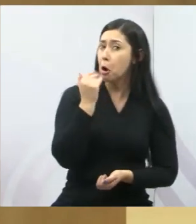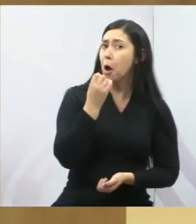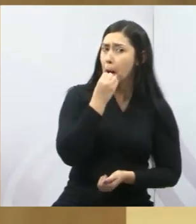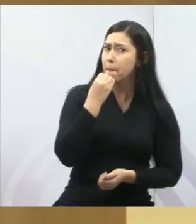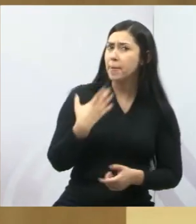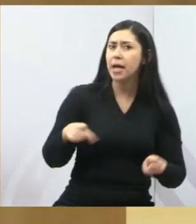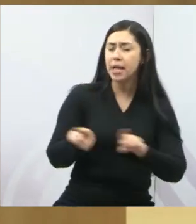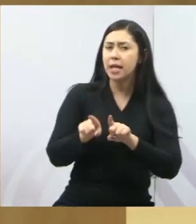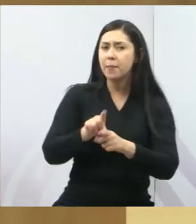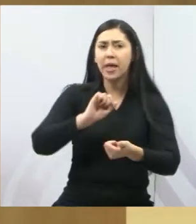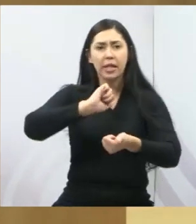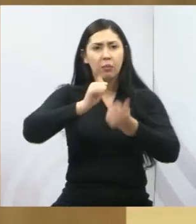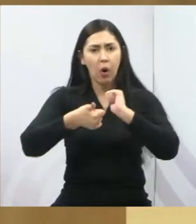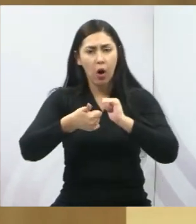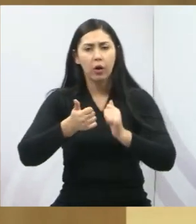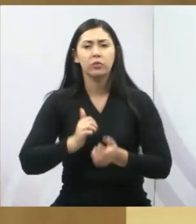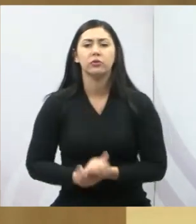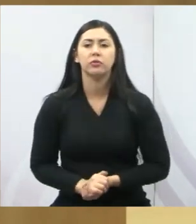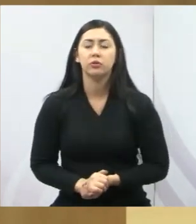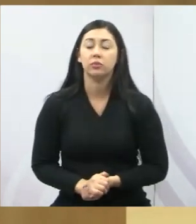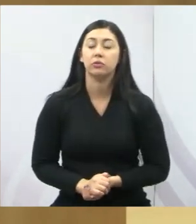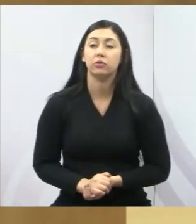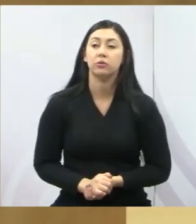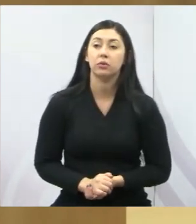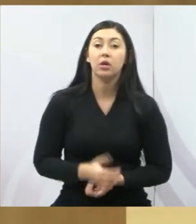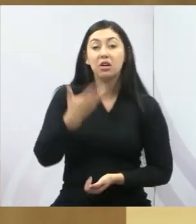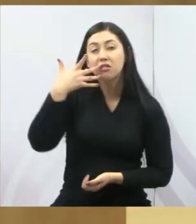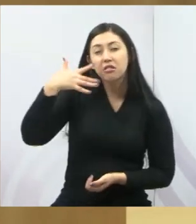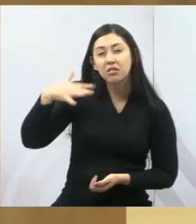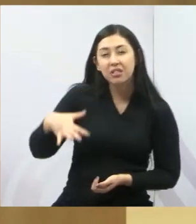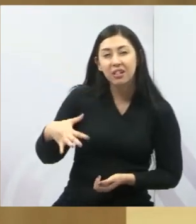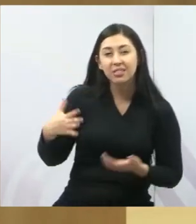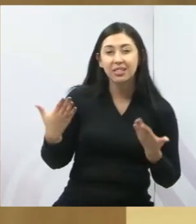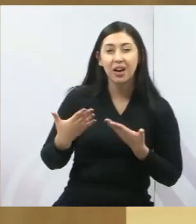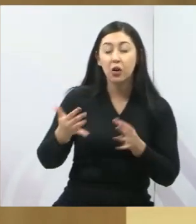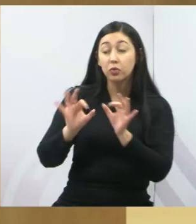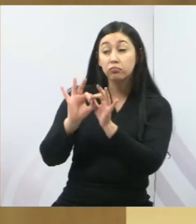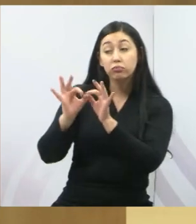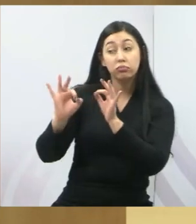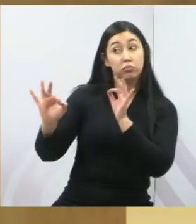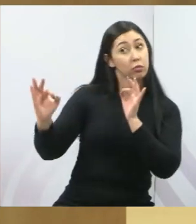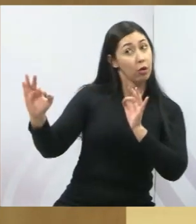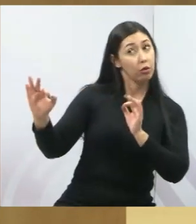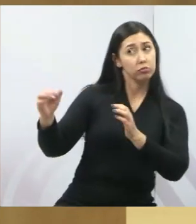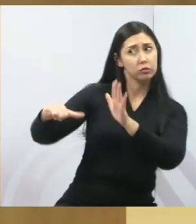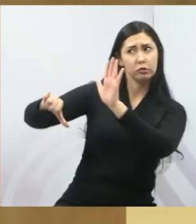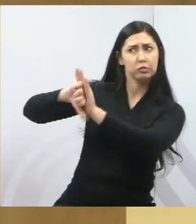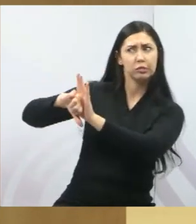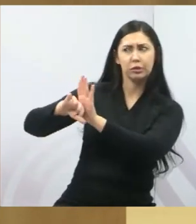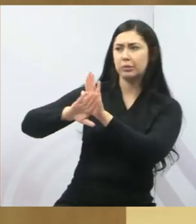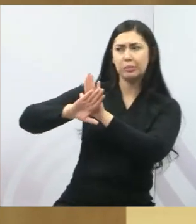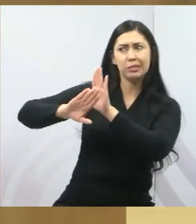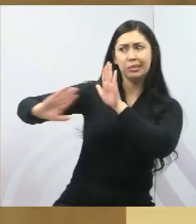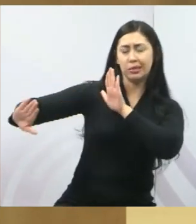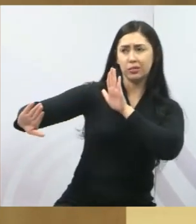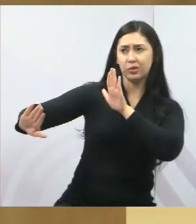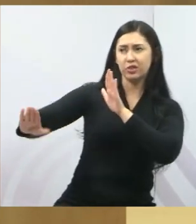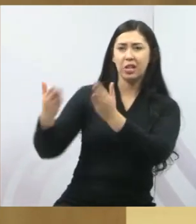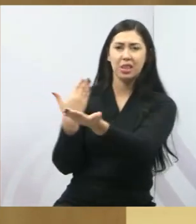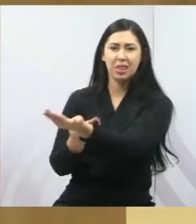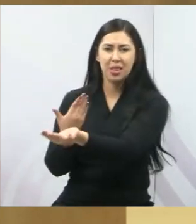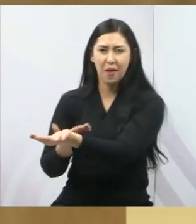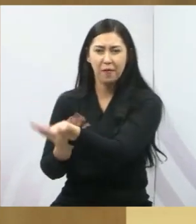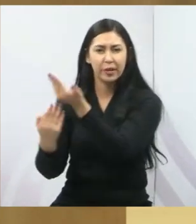de esportes, e a gente ter essas crianças longe do crime, longe das drogas, longe